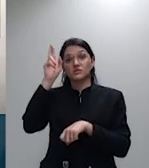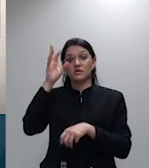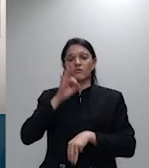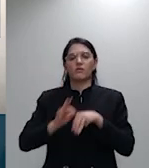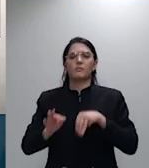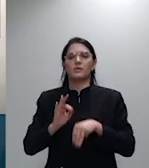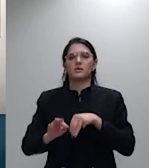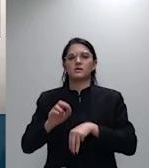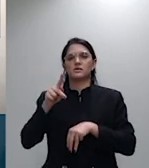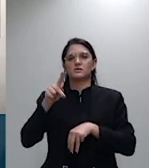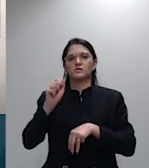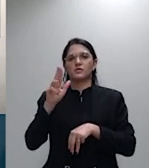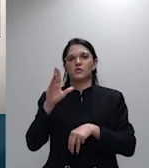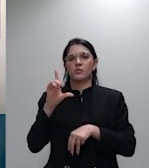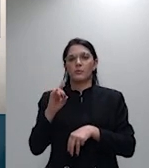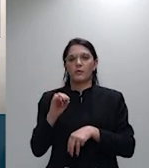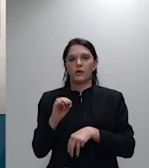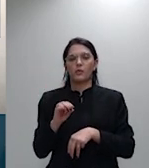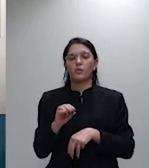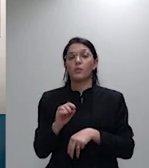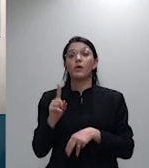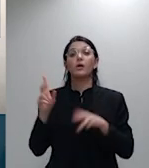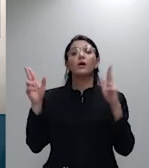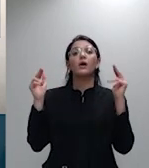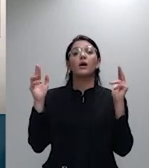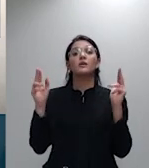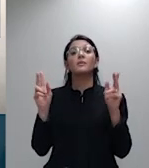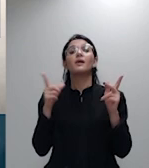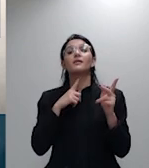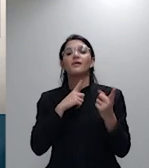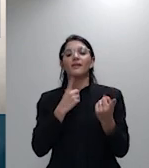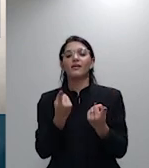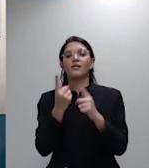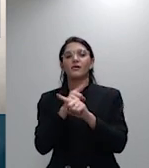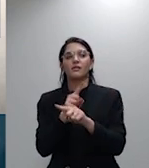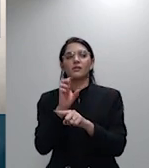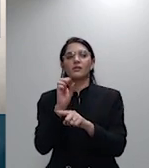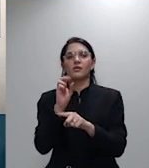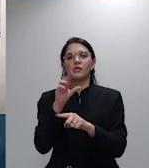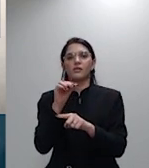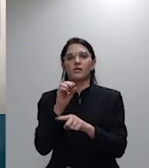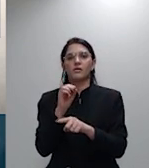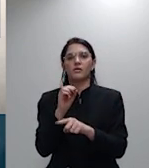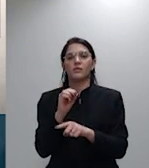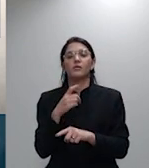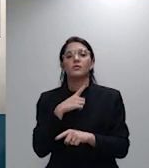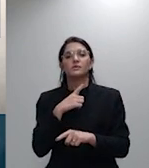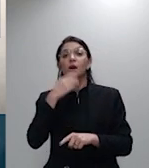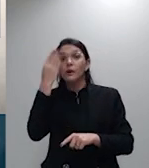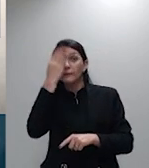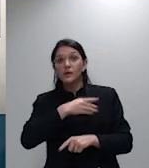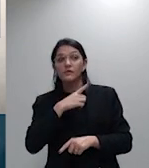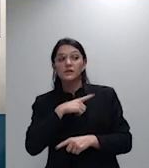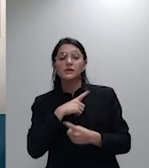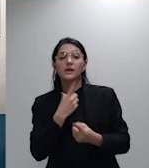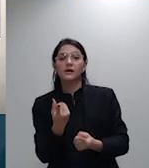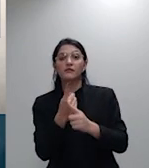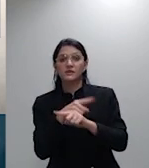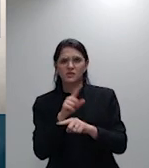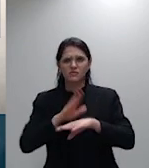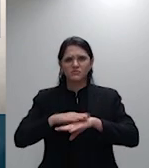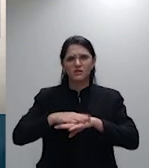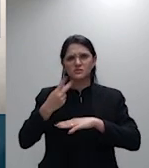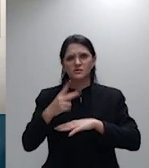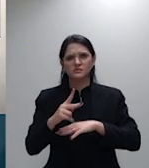aspas, A inversão do ônus da prova não é automática, nem seja a imediata procedência da